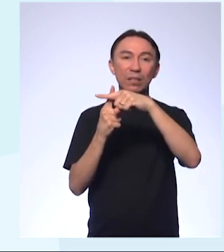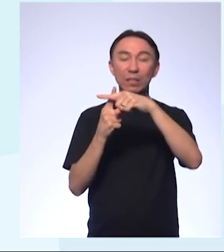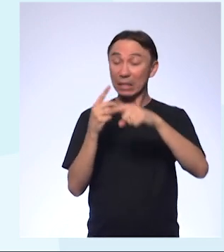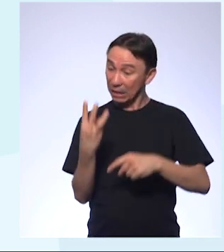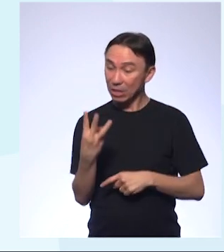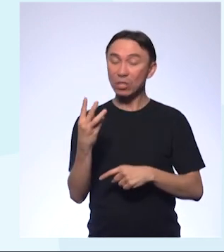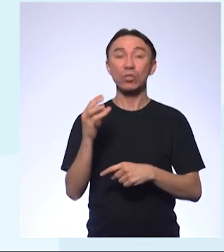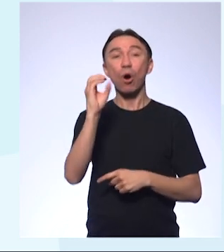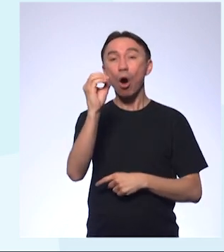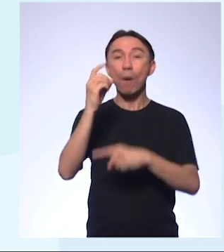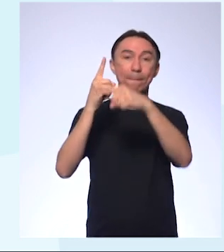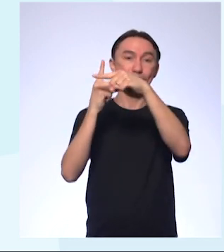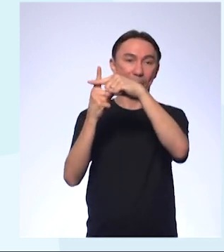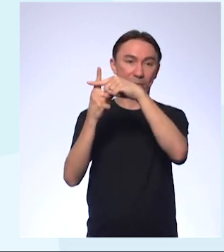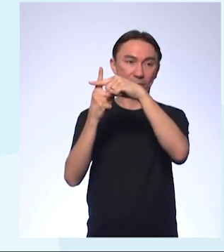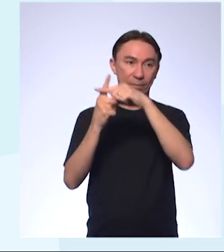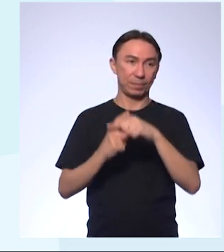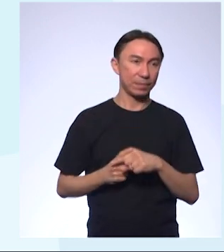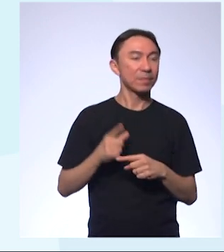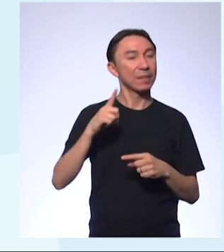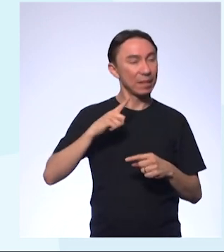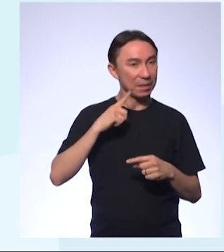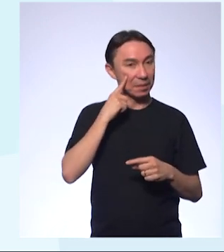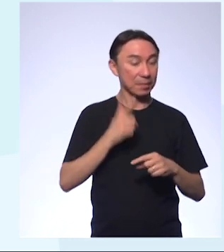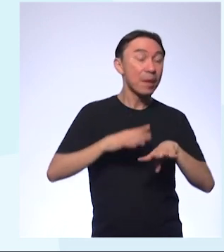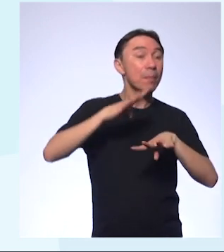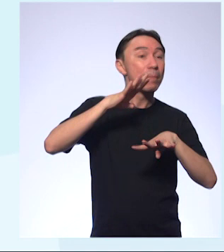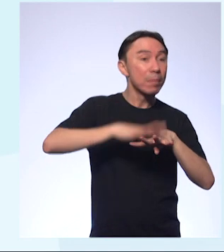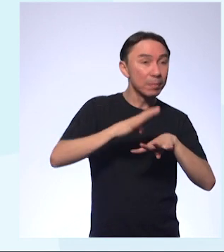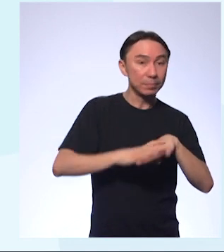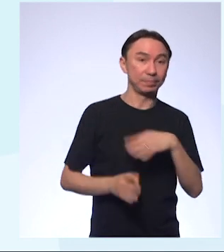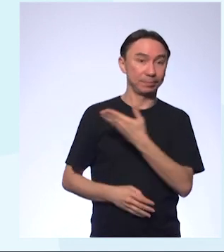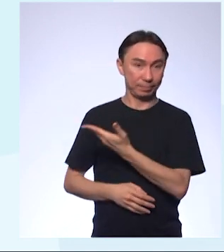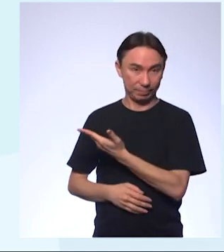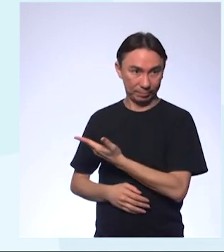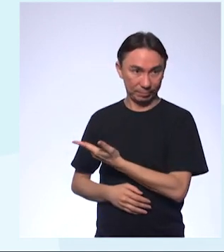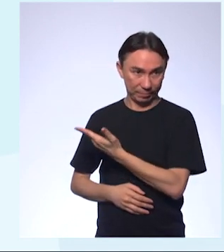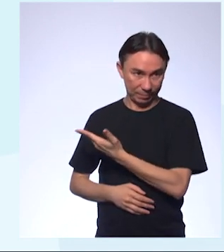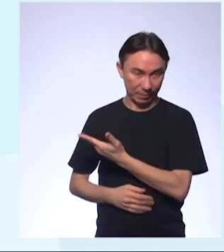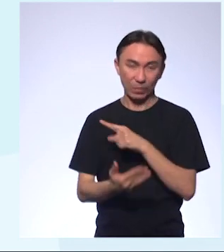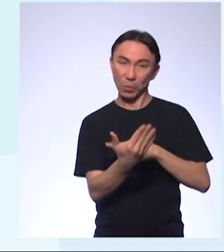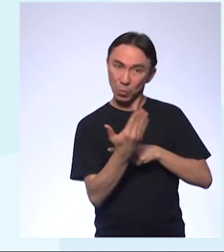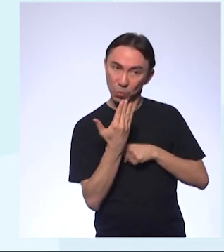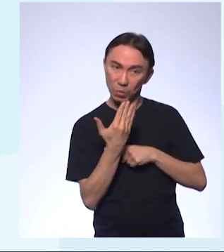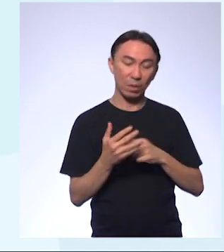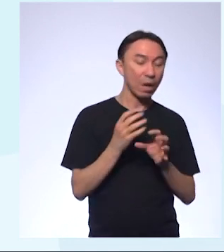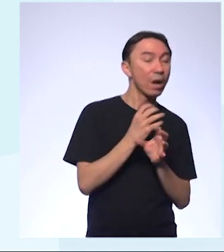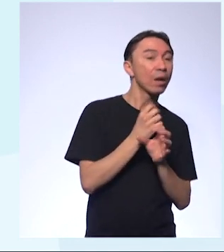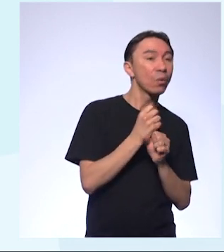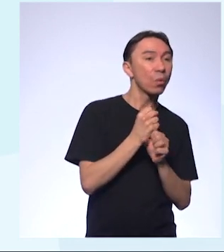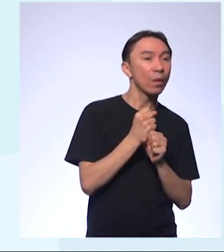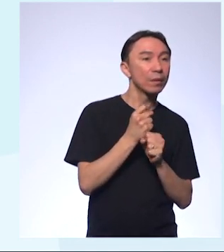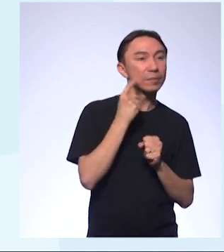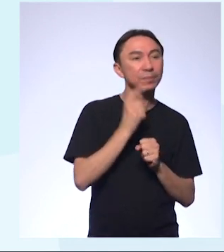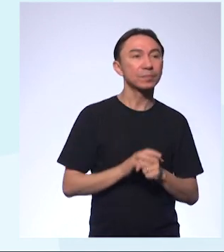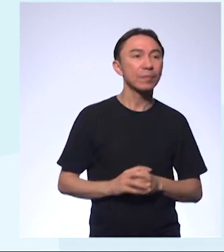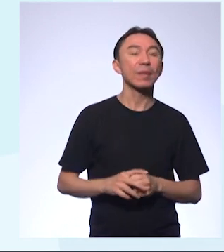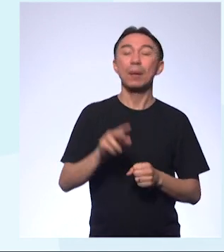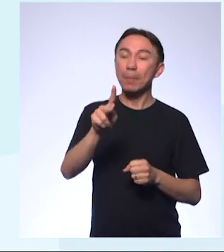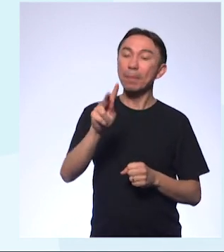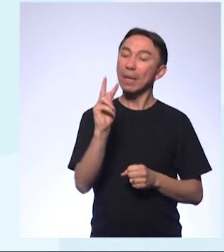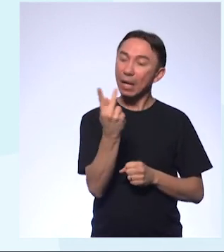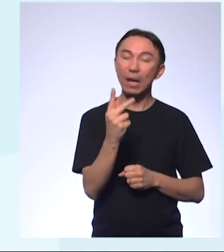Então, nós temos aqui a expressão matemática que nos ajuda a calcular o valor do PH. Então, seria PH